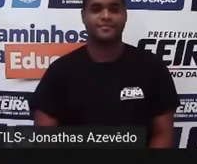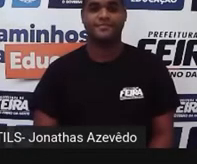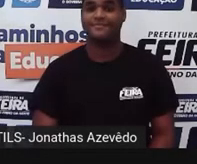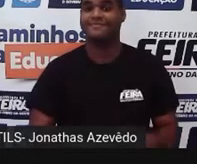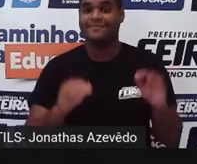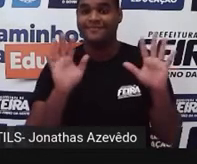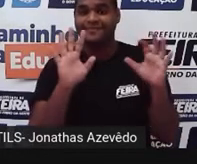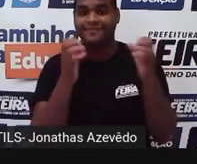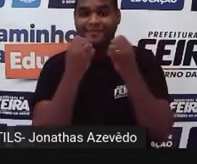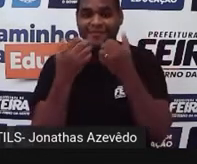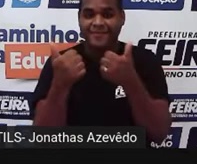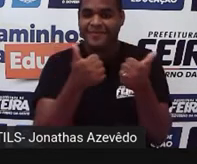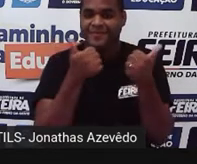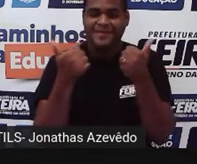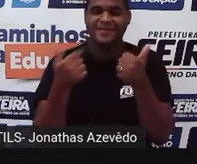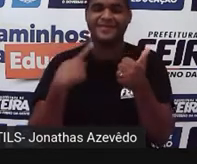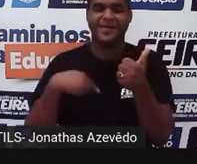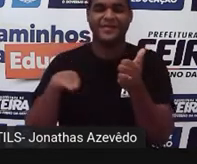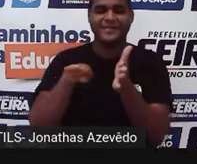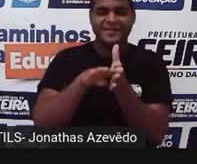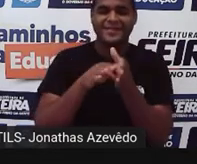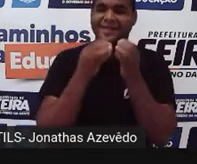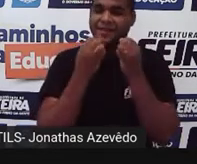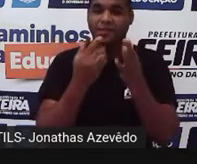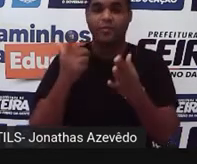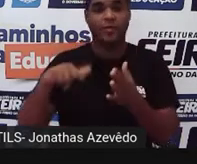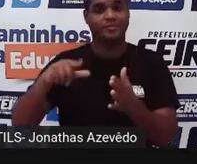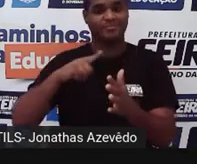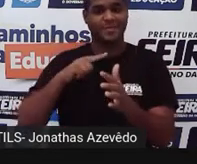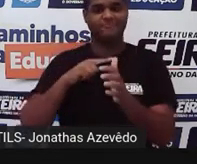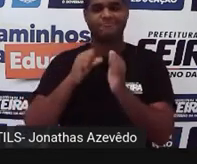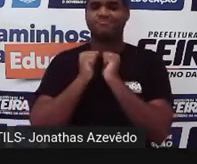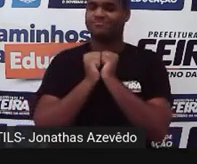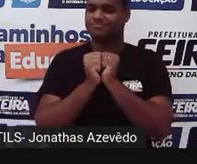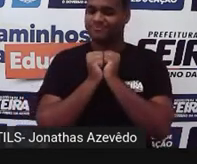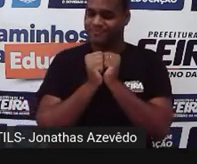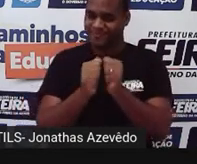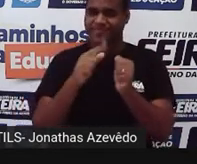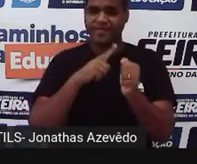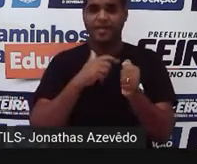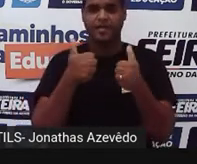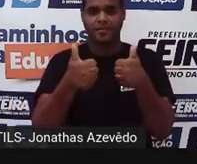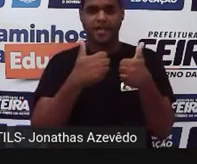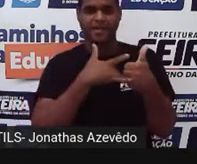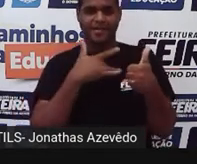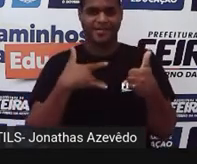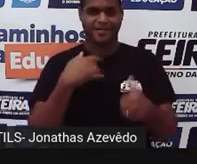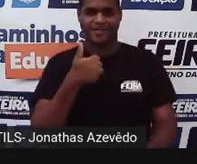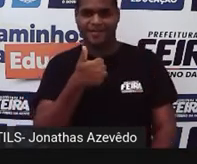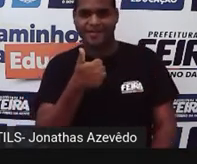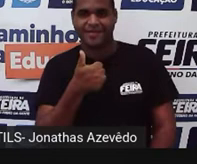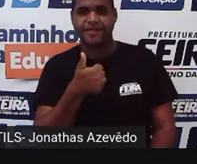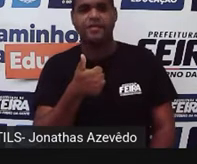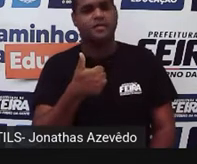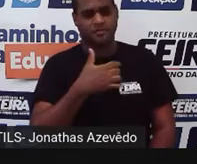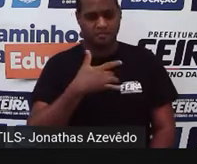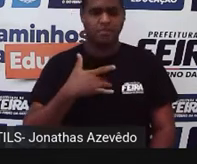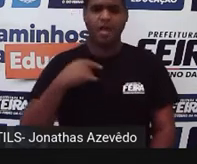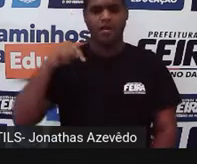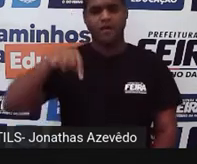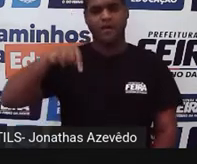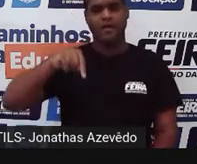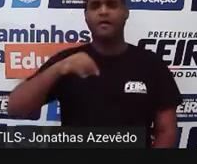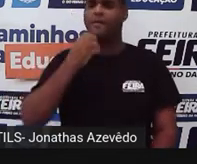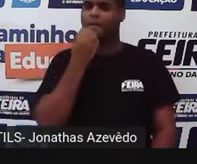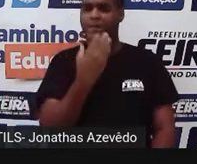E aí, chegamos! Olha nós aqui de novo. Tudo bem contigo aí do outro lado? Tudo bem comigo aqui